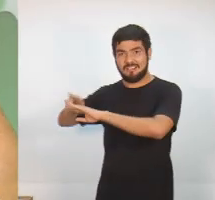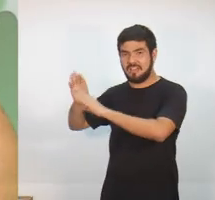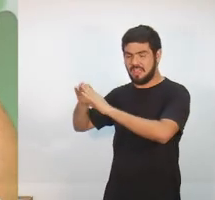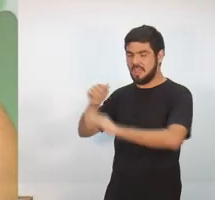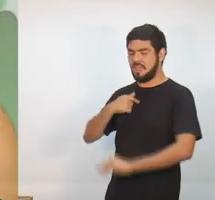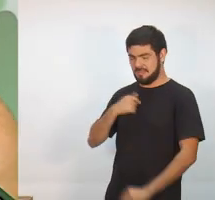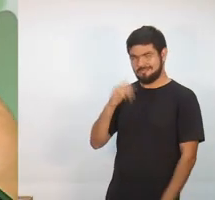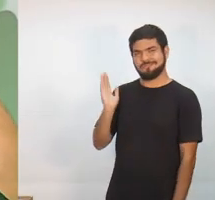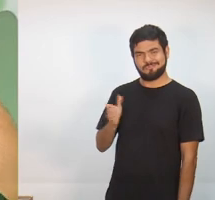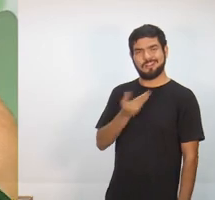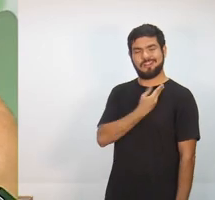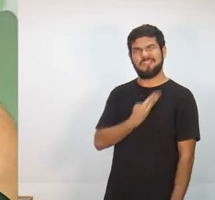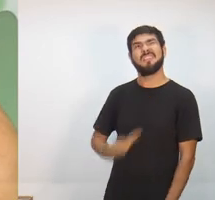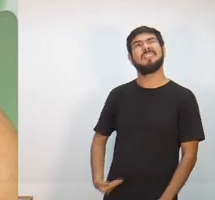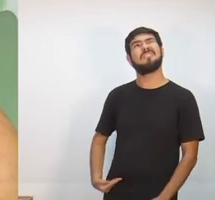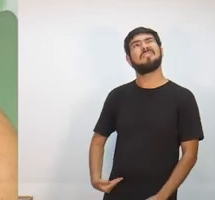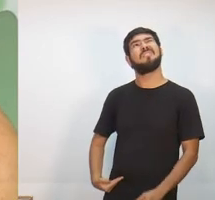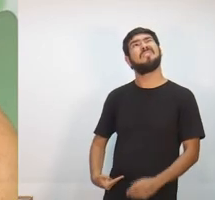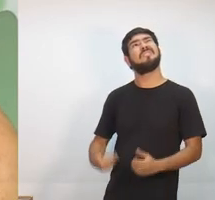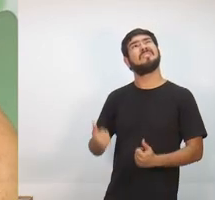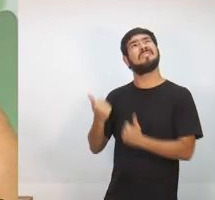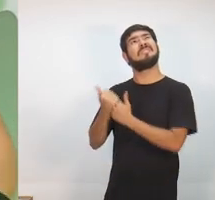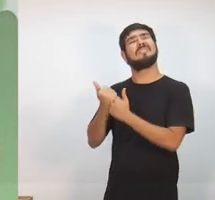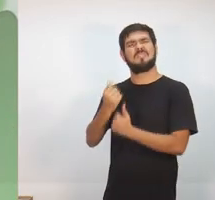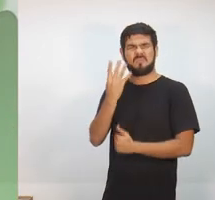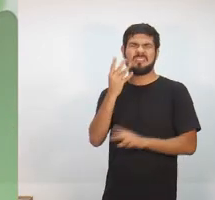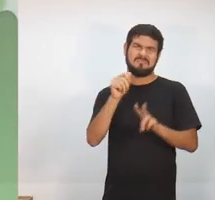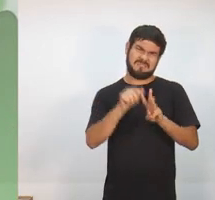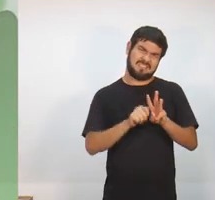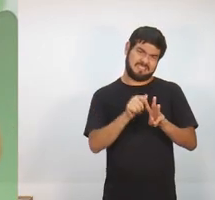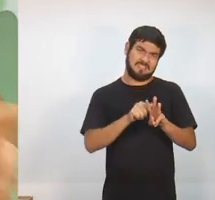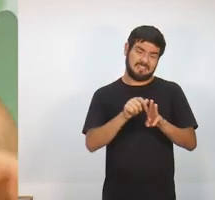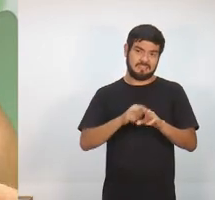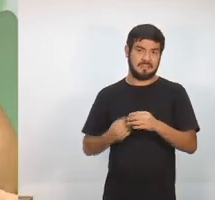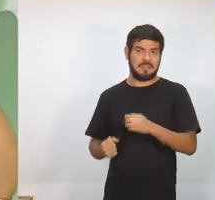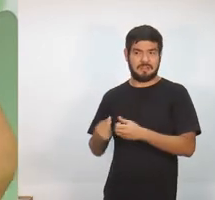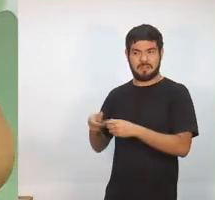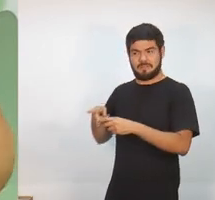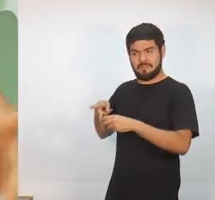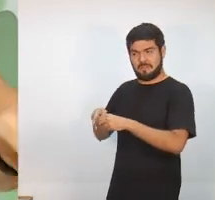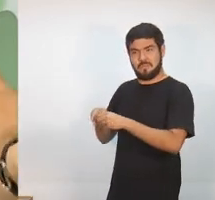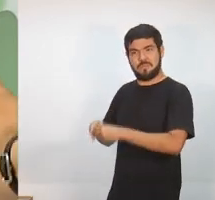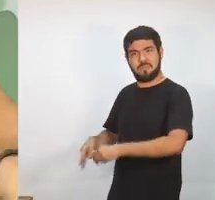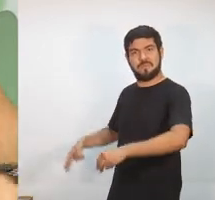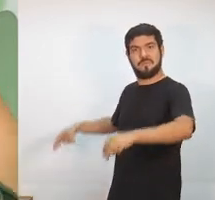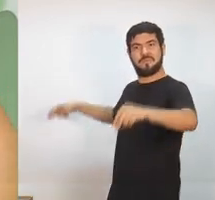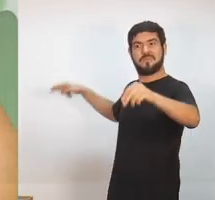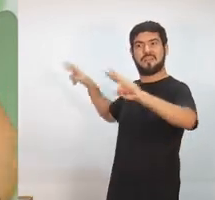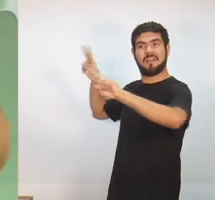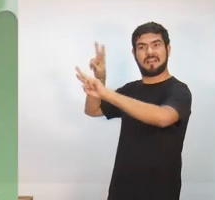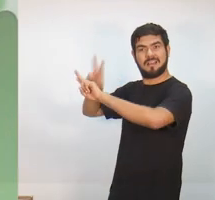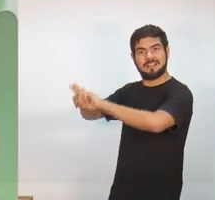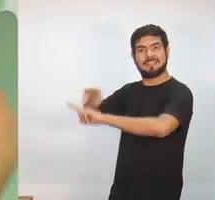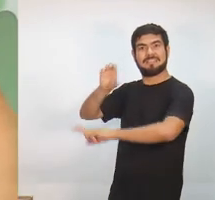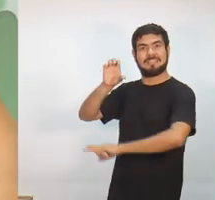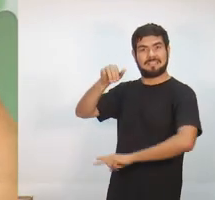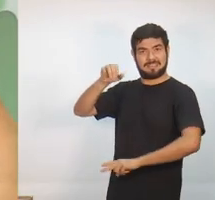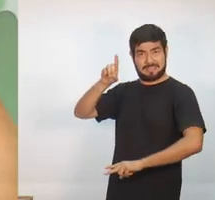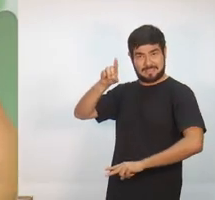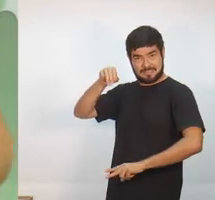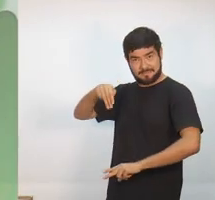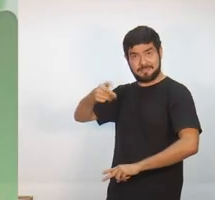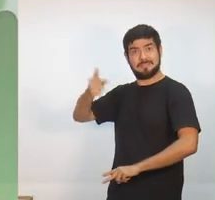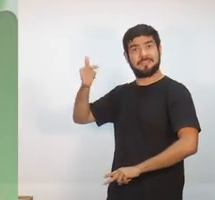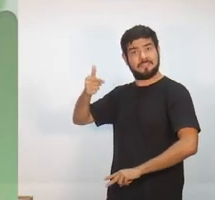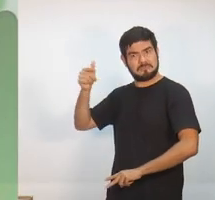fui governador interino por pouco mais de quatro meses. Inaugurei o CDPM2, o presídio mais moderno aqui da cidade de